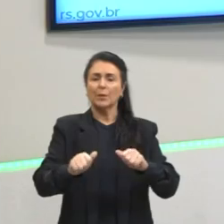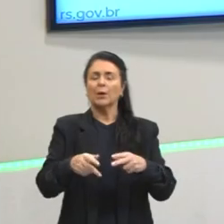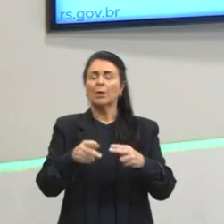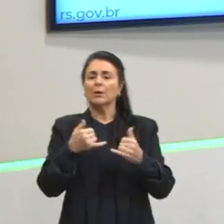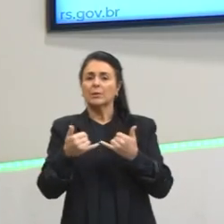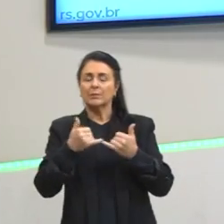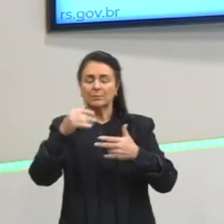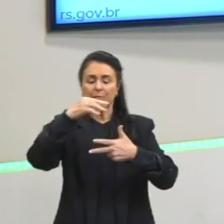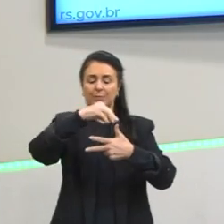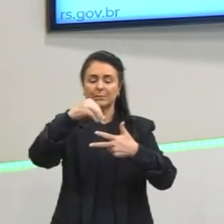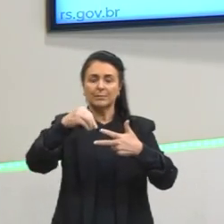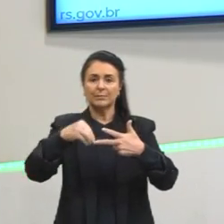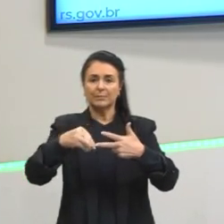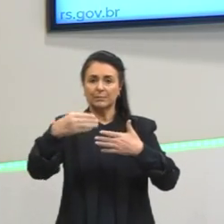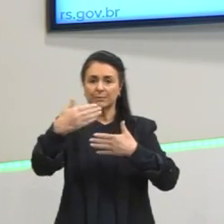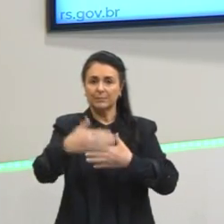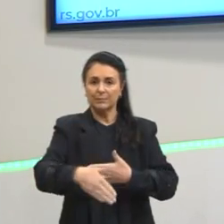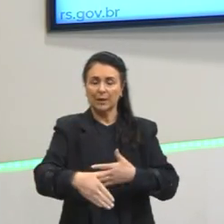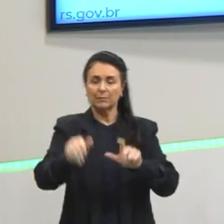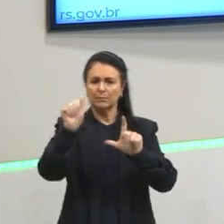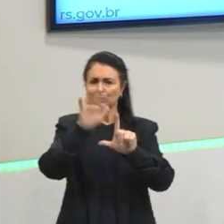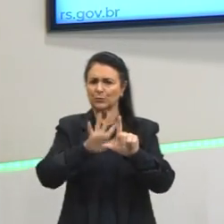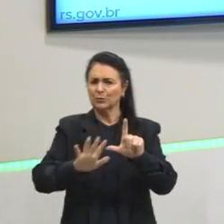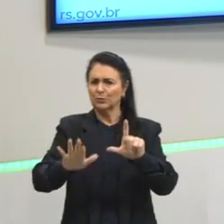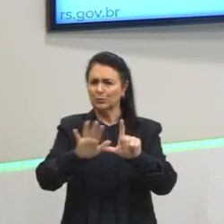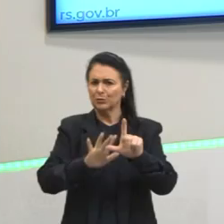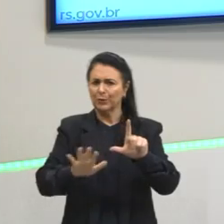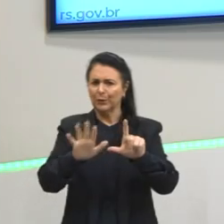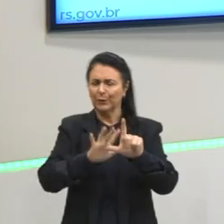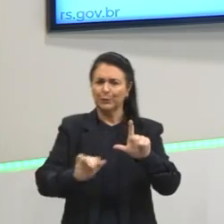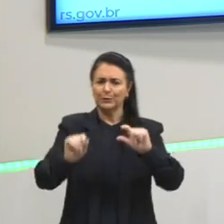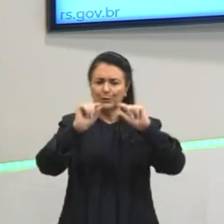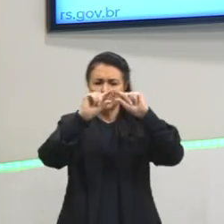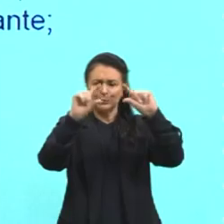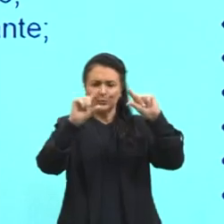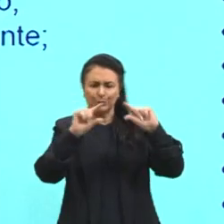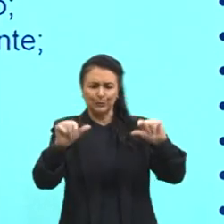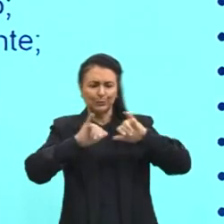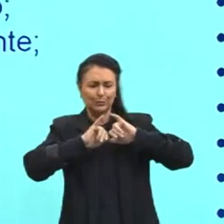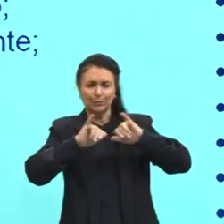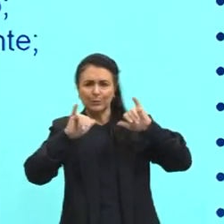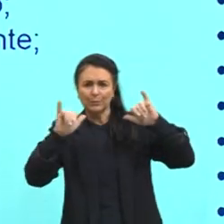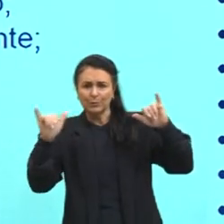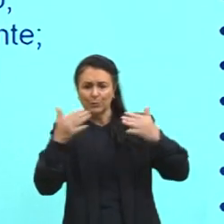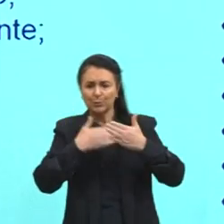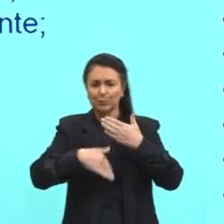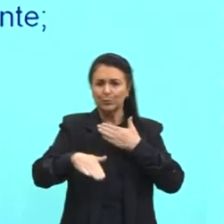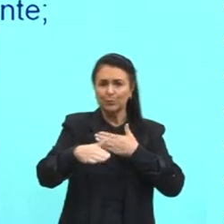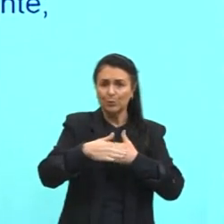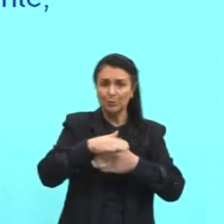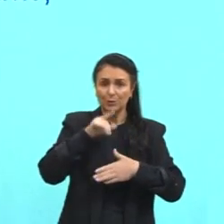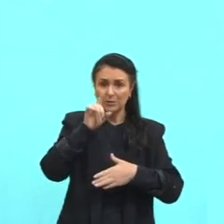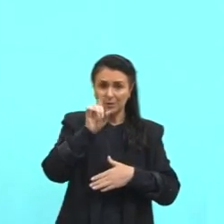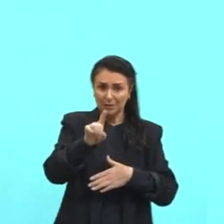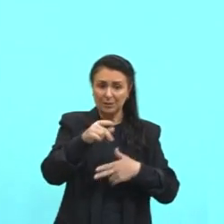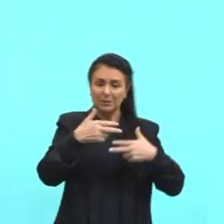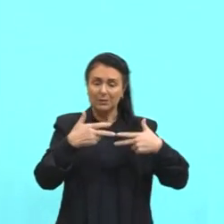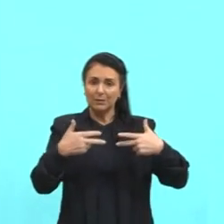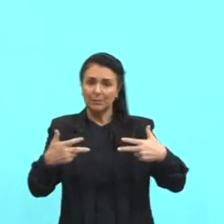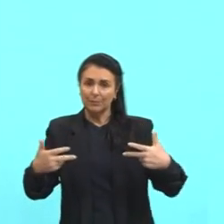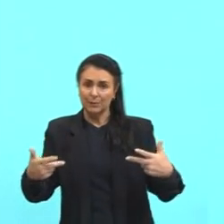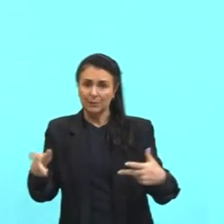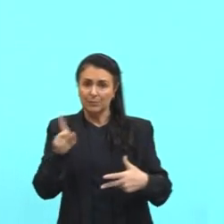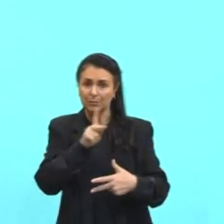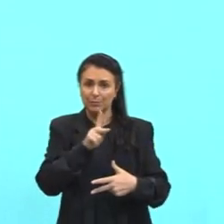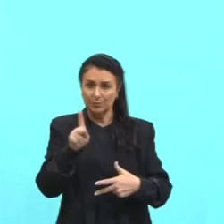aparece bastante charge, tirinha, propaganda, todos esses elementos que a